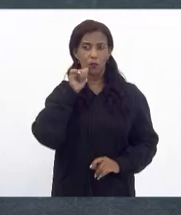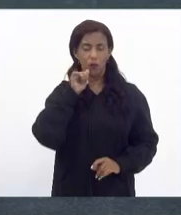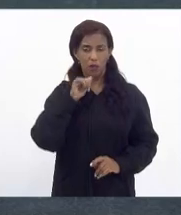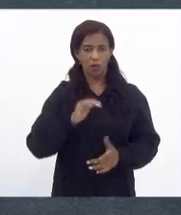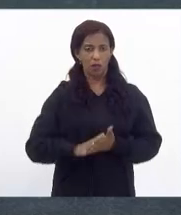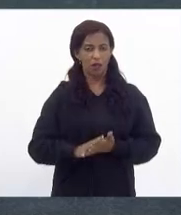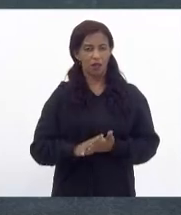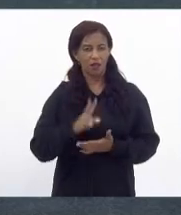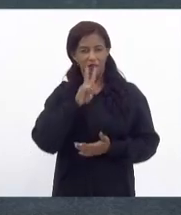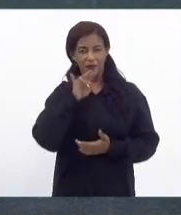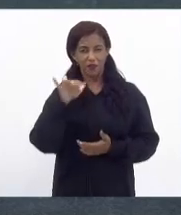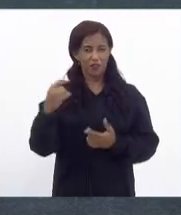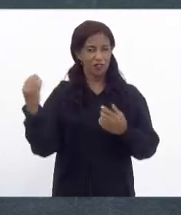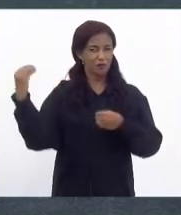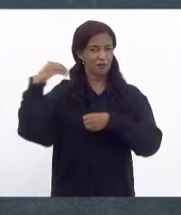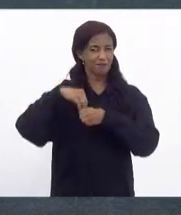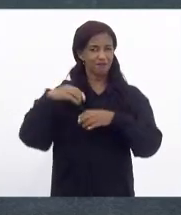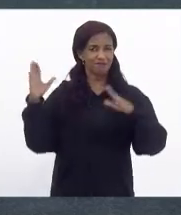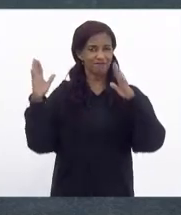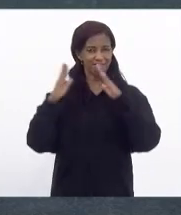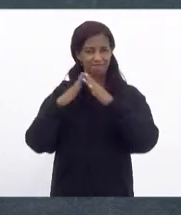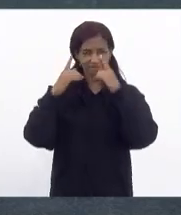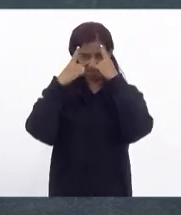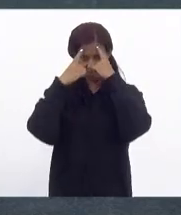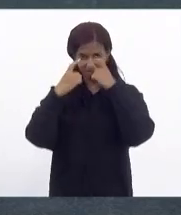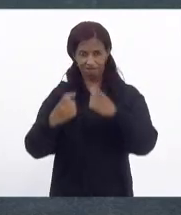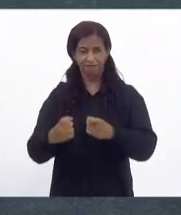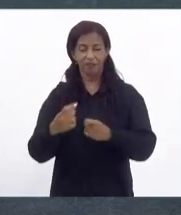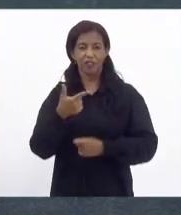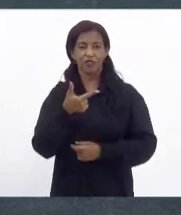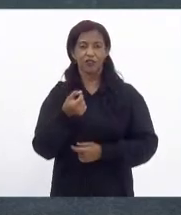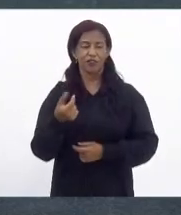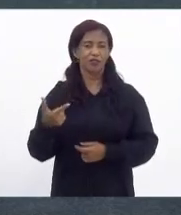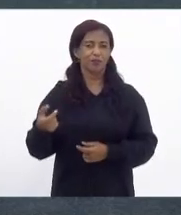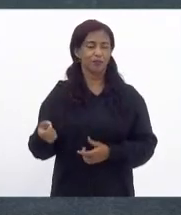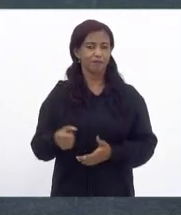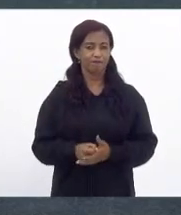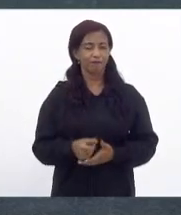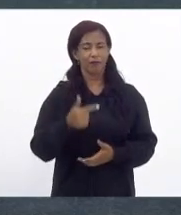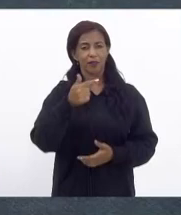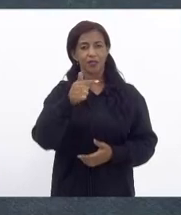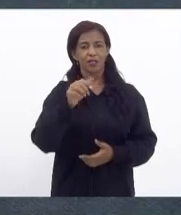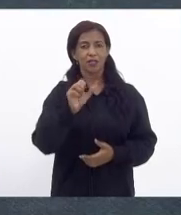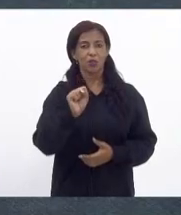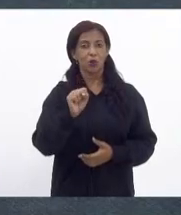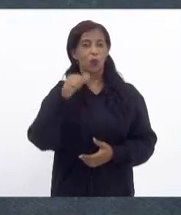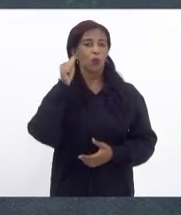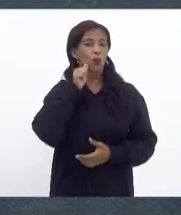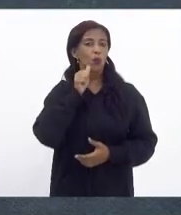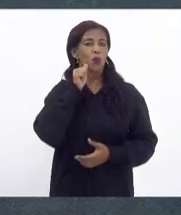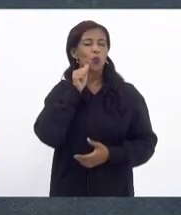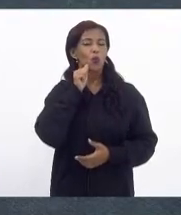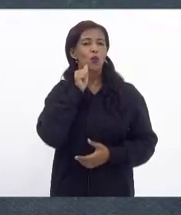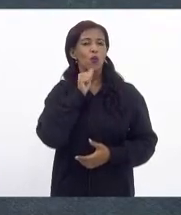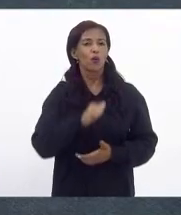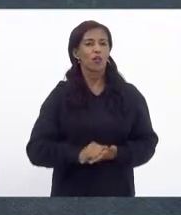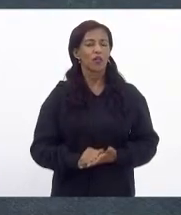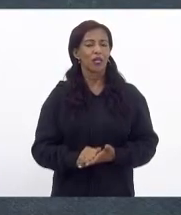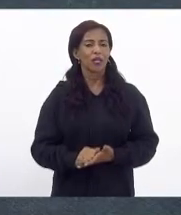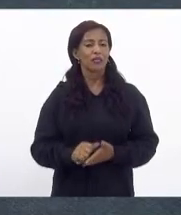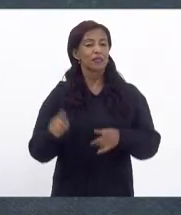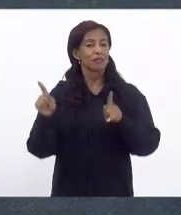vítimas de violência doméstica em 2020 78 mulheres foram vítimas mulheres de